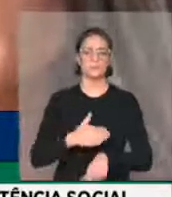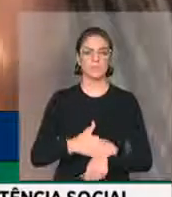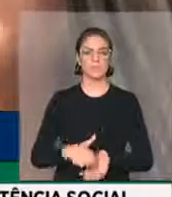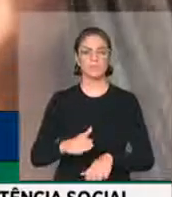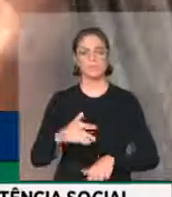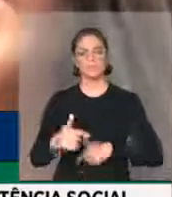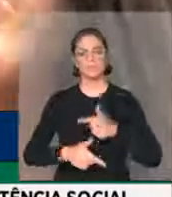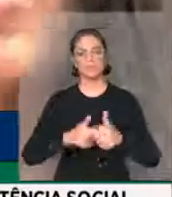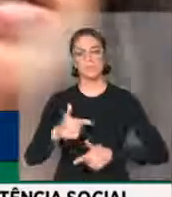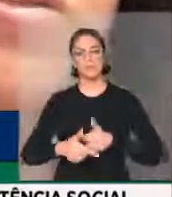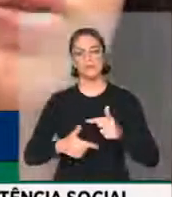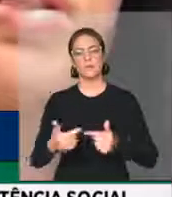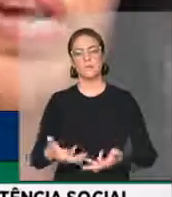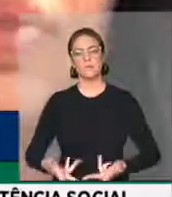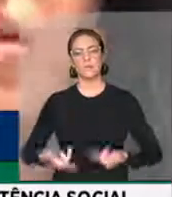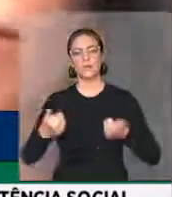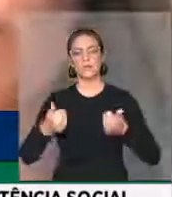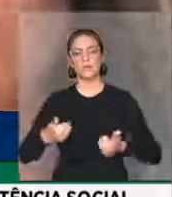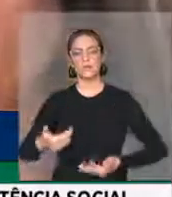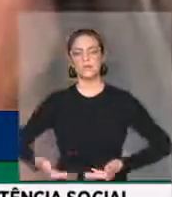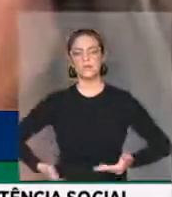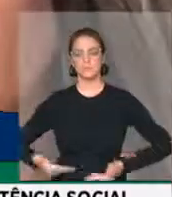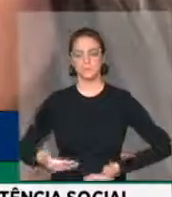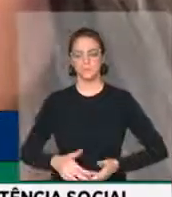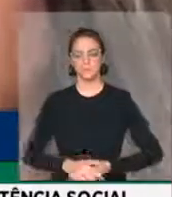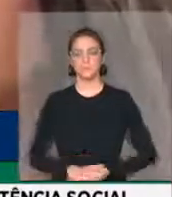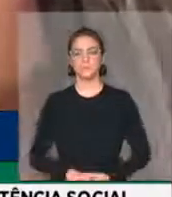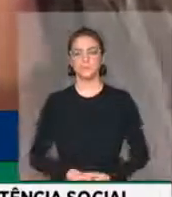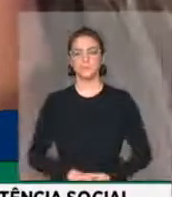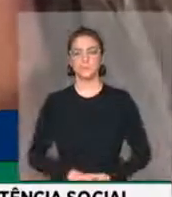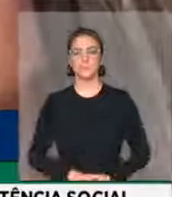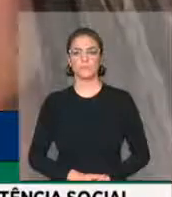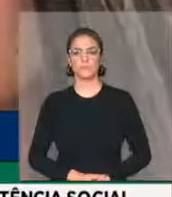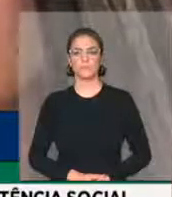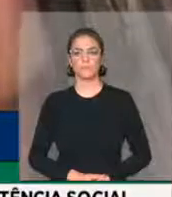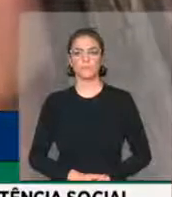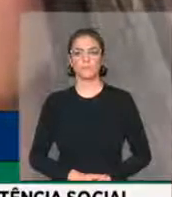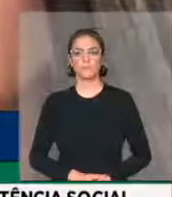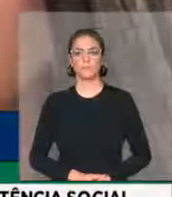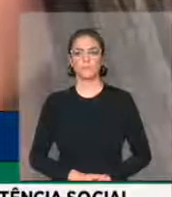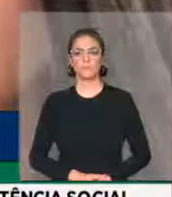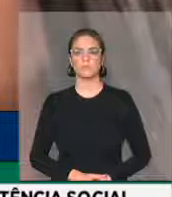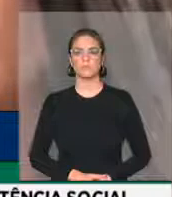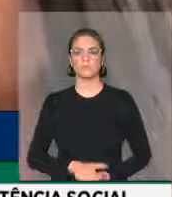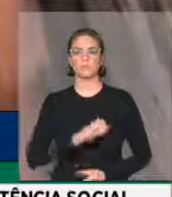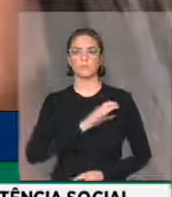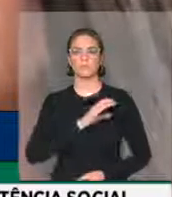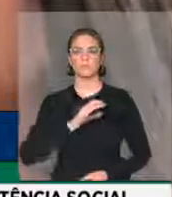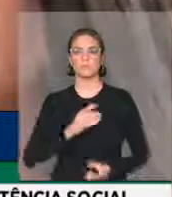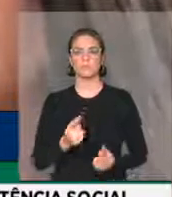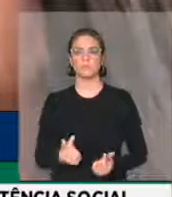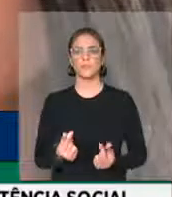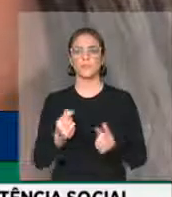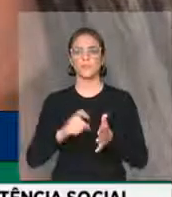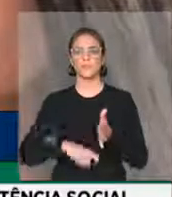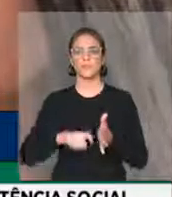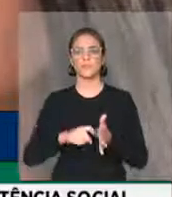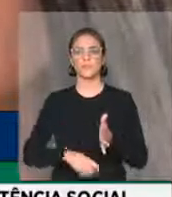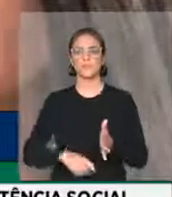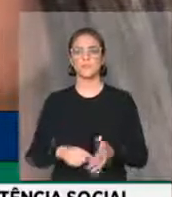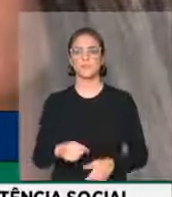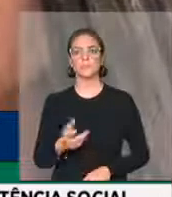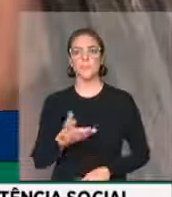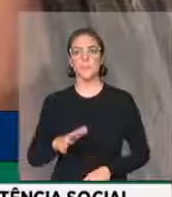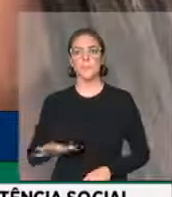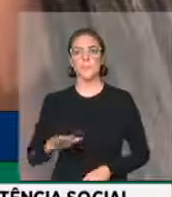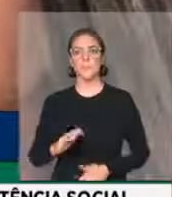bem como reforço nas suas ações e serviços. Antes do esforço, na Comissão de Finanças e Tributação, votamos pela não implicação em aumento ou